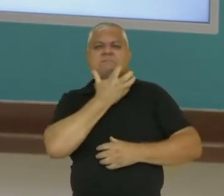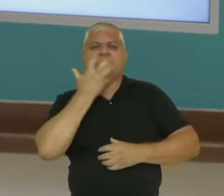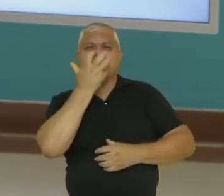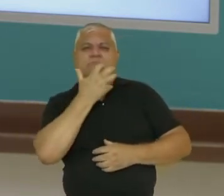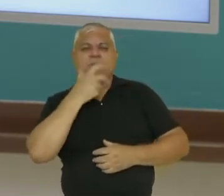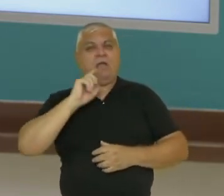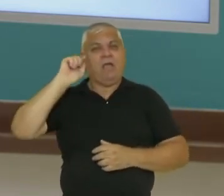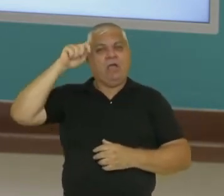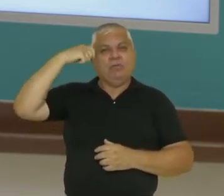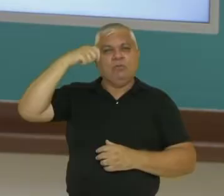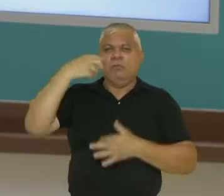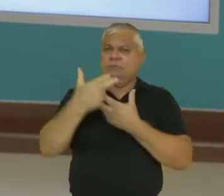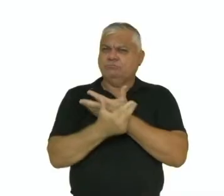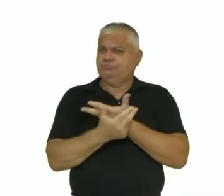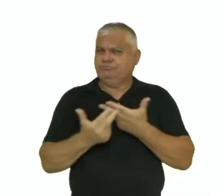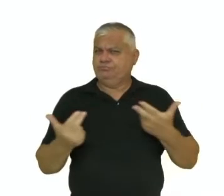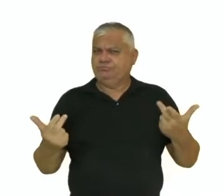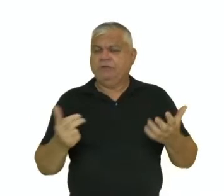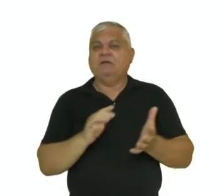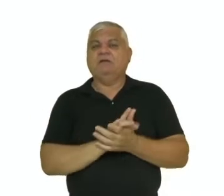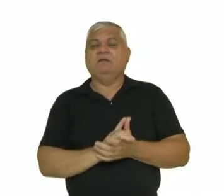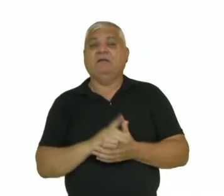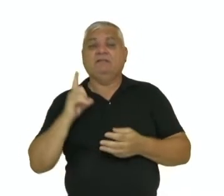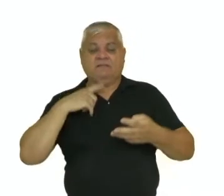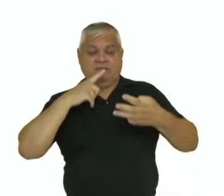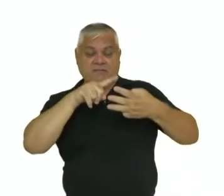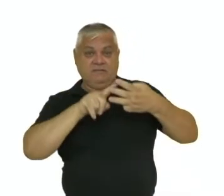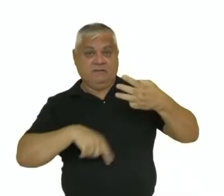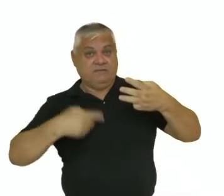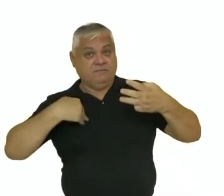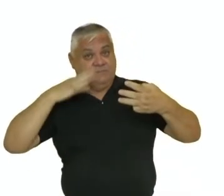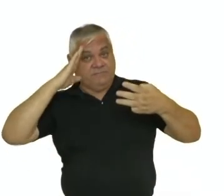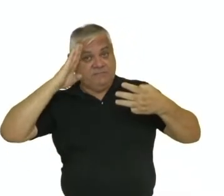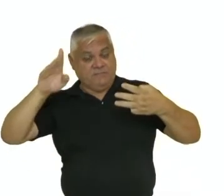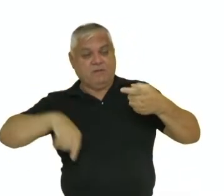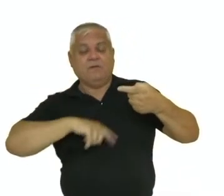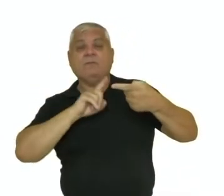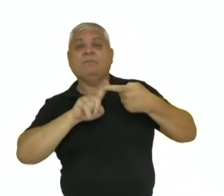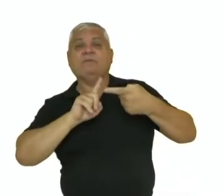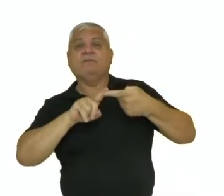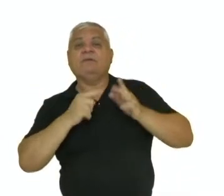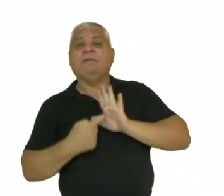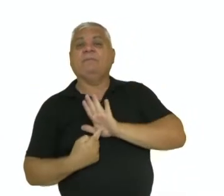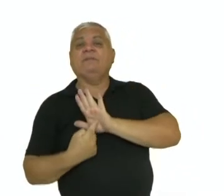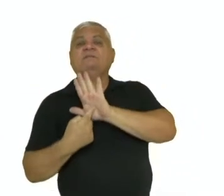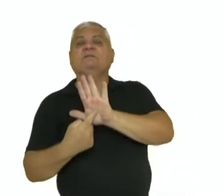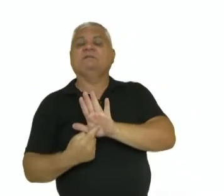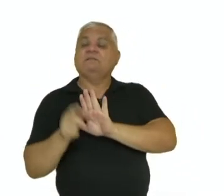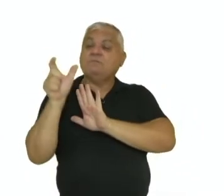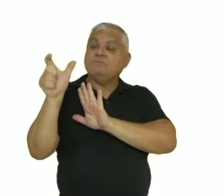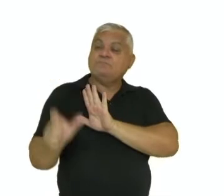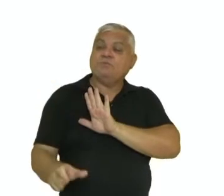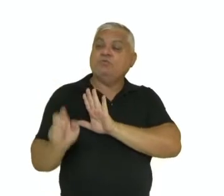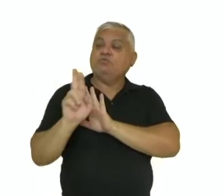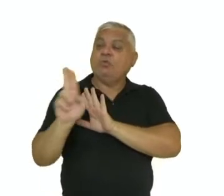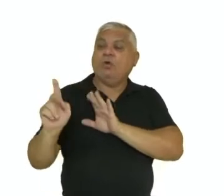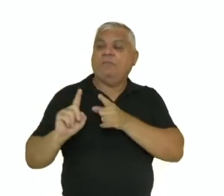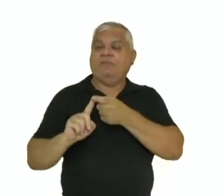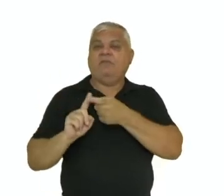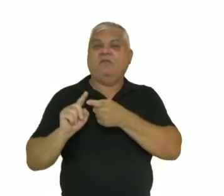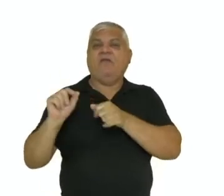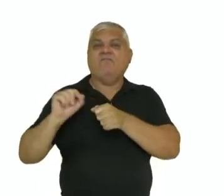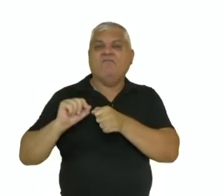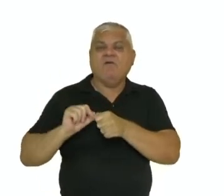A estrutura da entrevista, ela tem três momentos principais. Primeiro, é o de apresentação do entrevistado. No